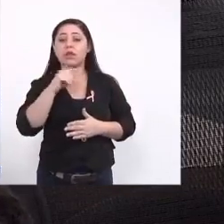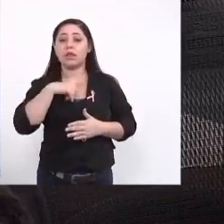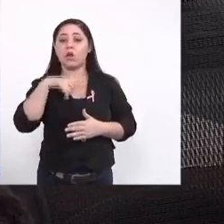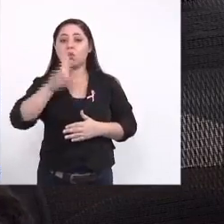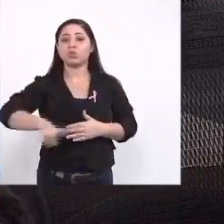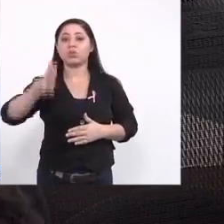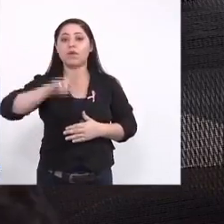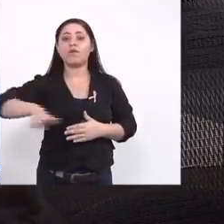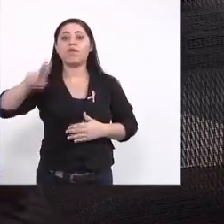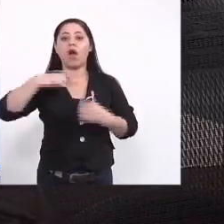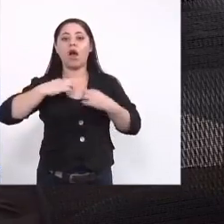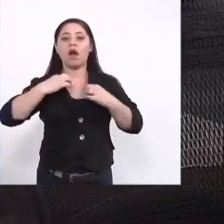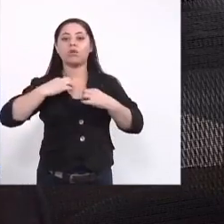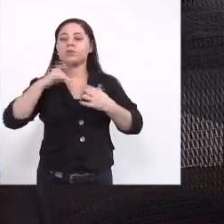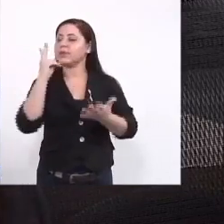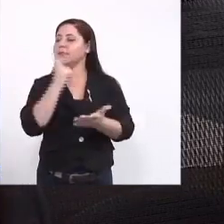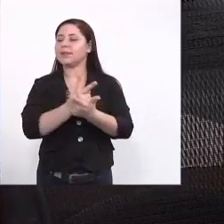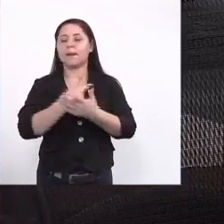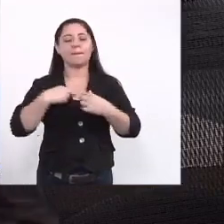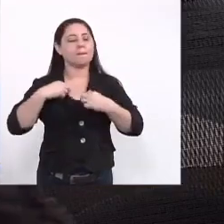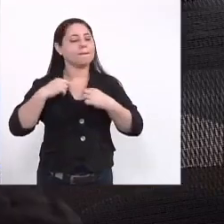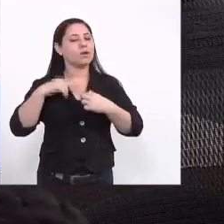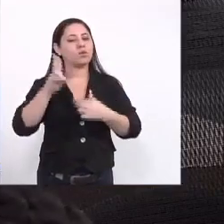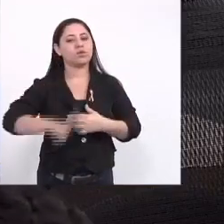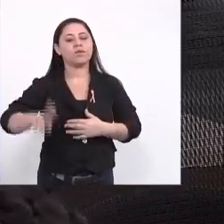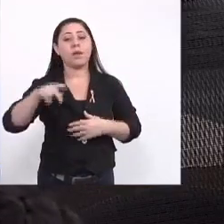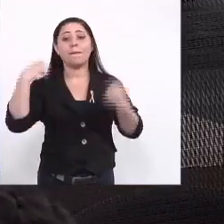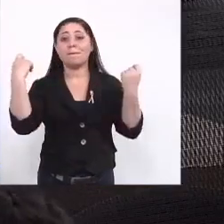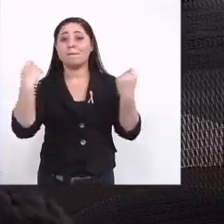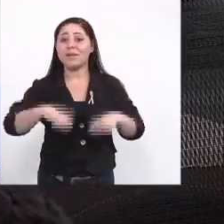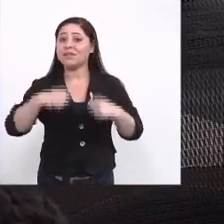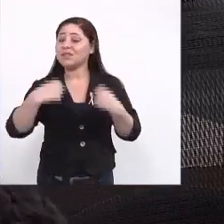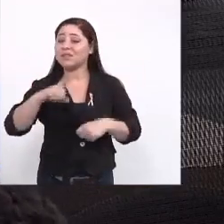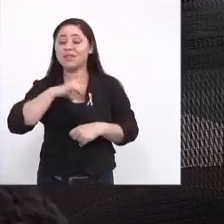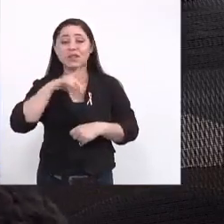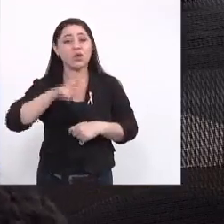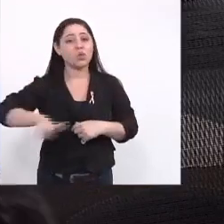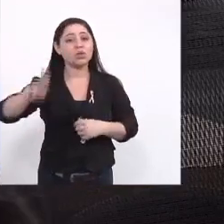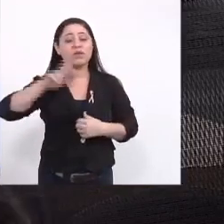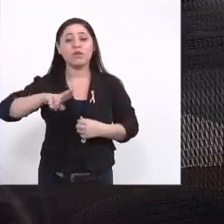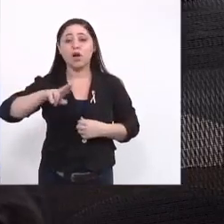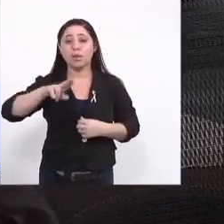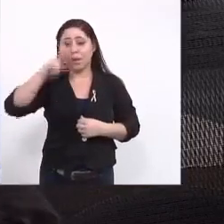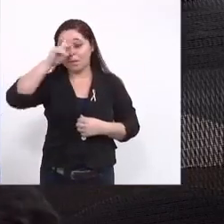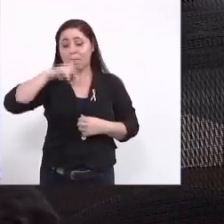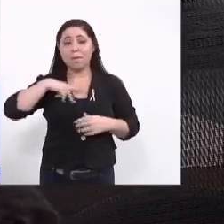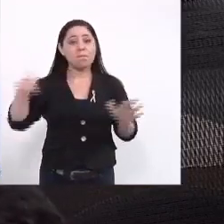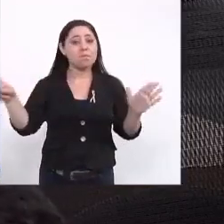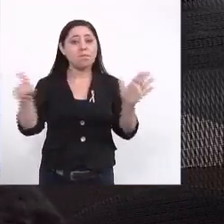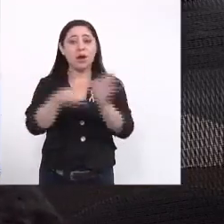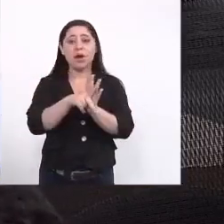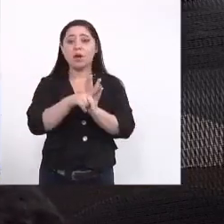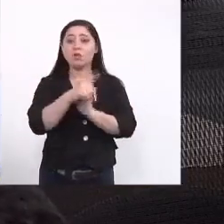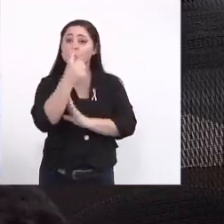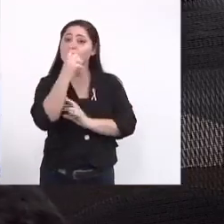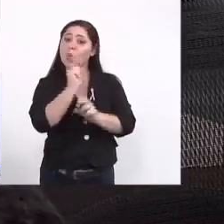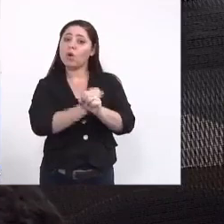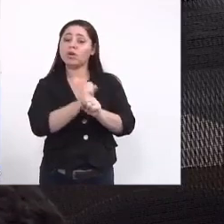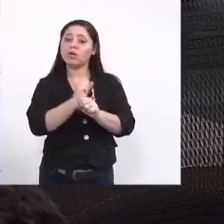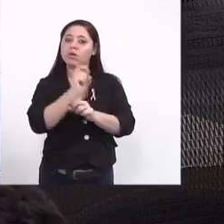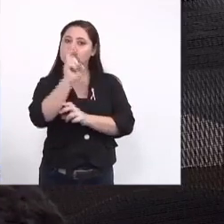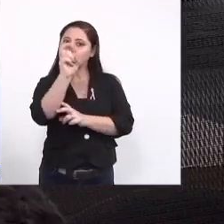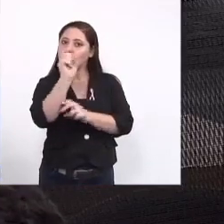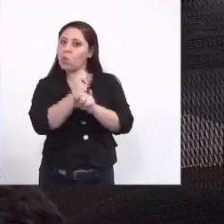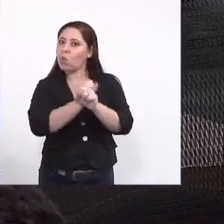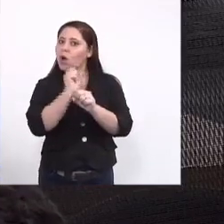uniforme de novo a uniformização ele tem que ter uniforme padrão pelo menos uma vez no ano gente tem